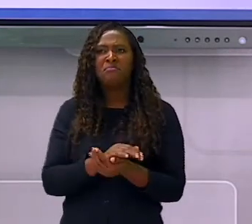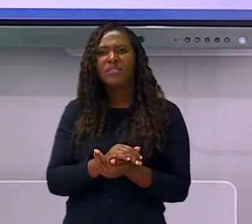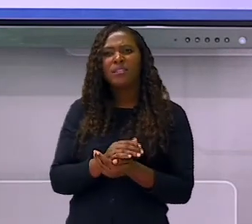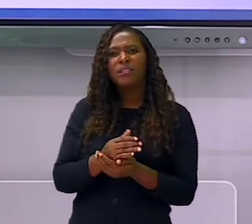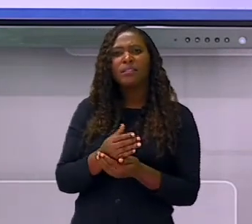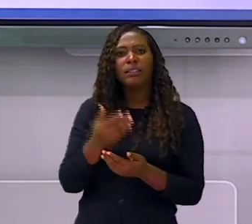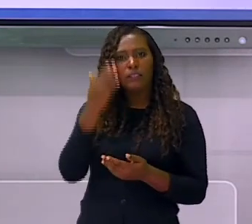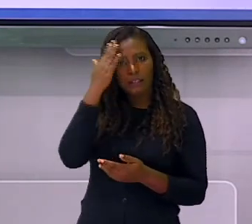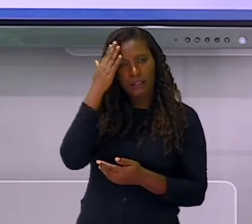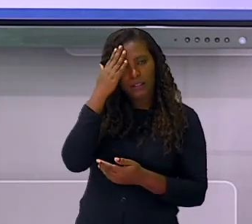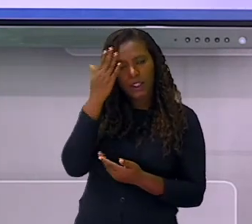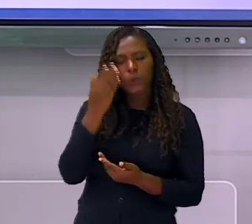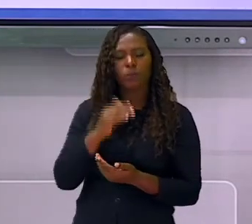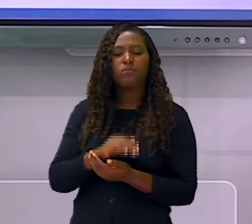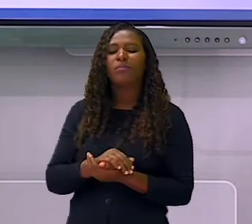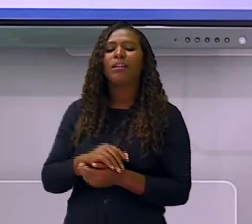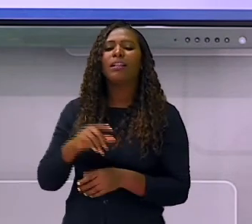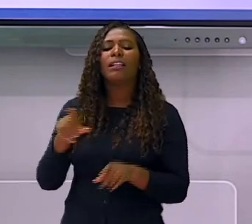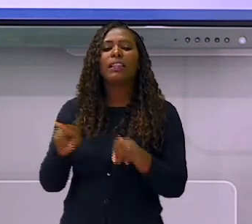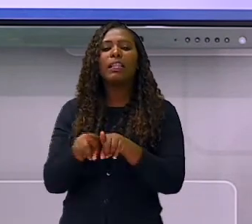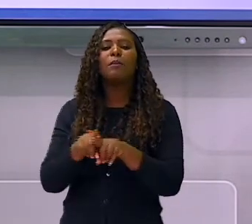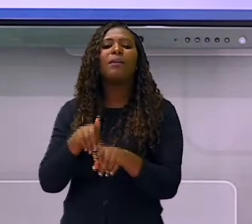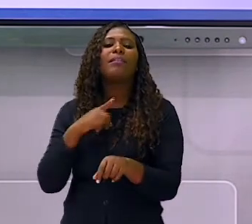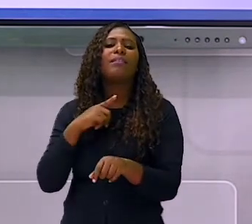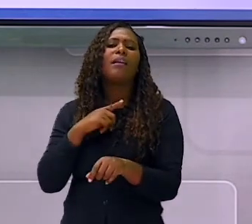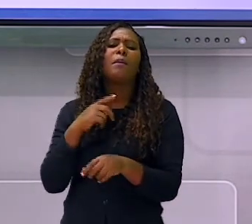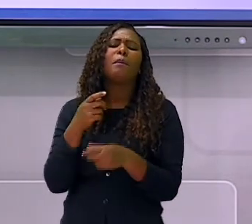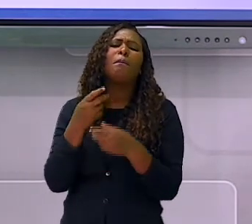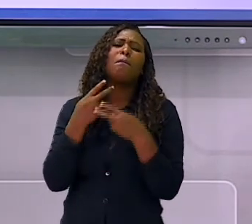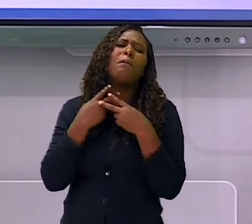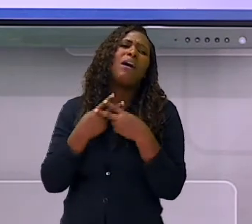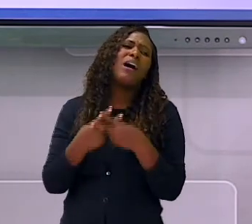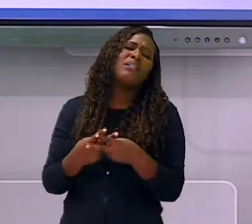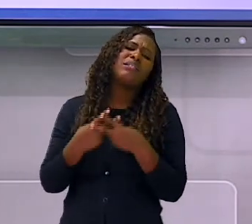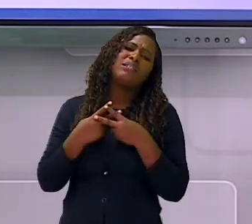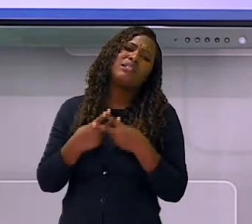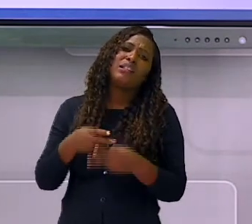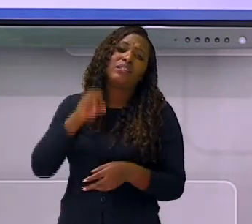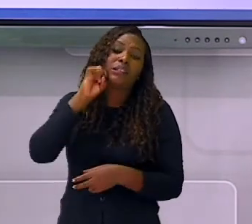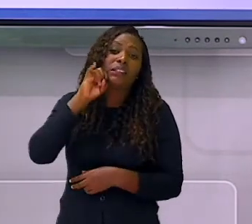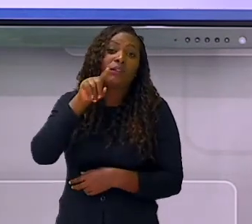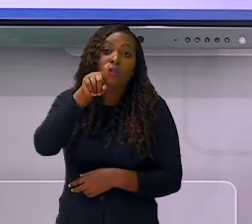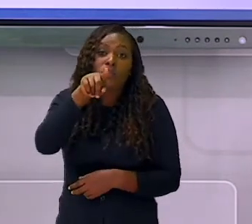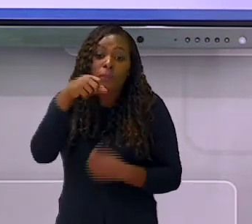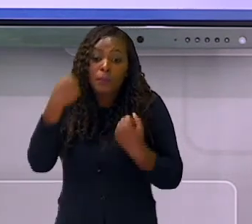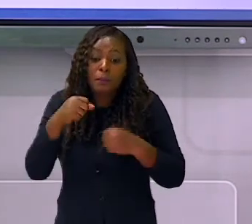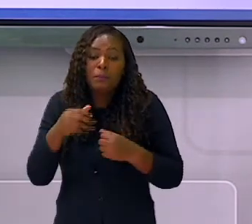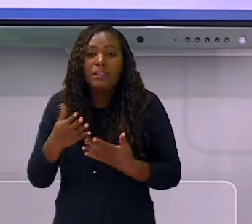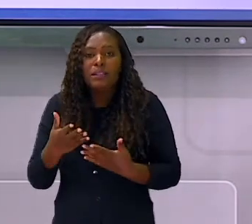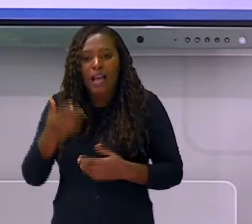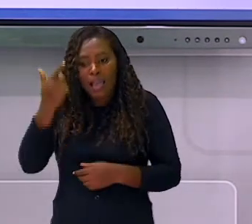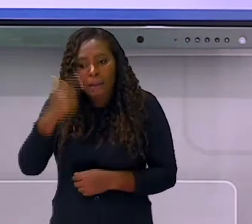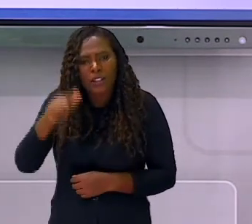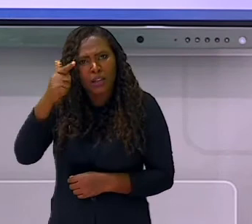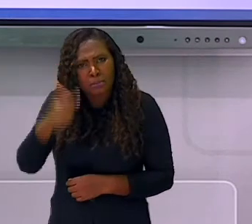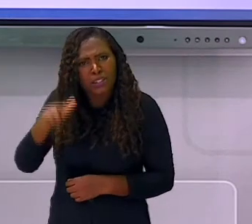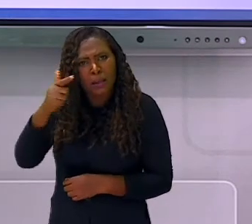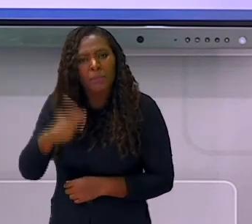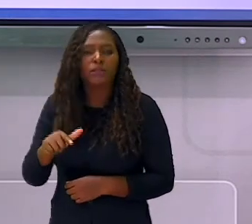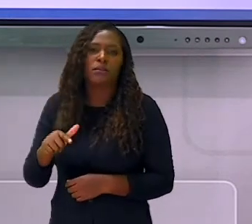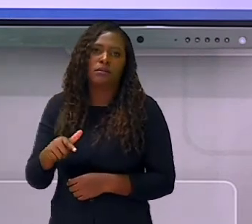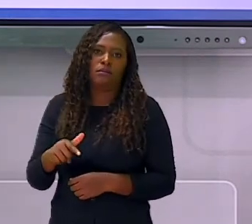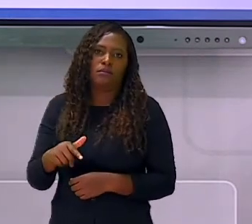criar. Tenha paciência quando você precisar repetir as instruções de uma atividade da escola e questione o